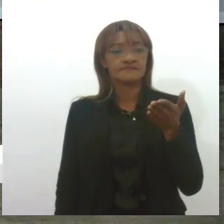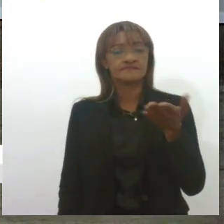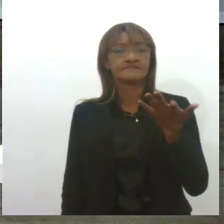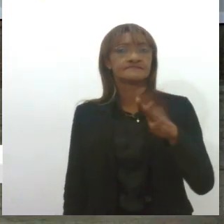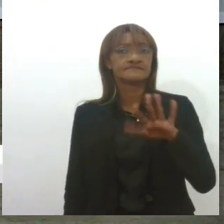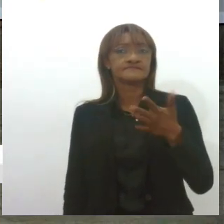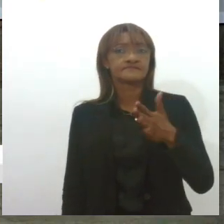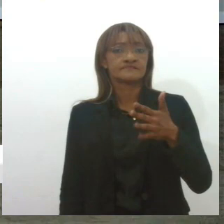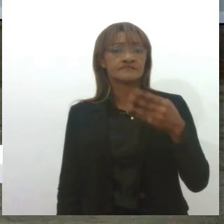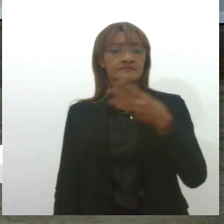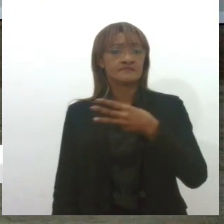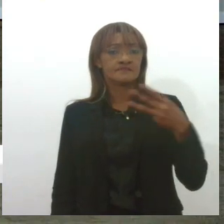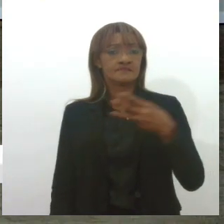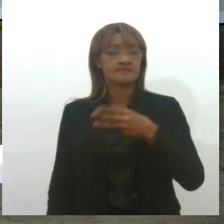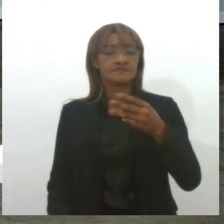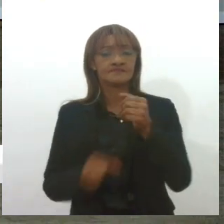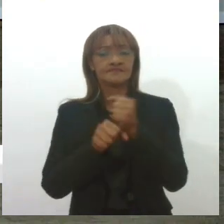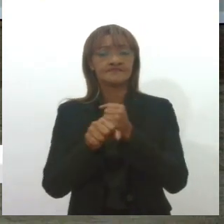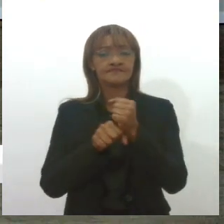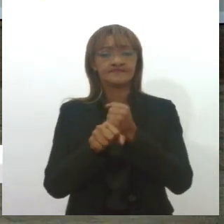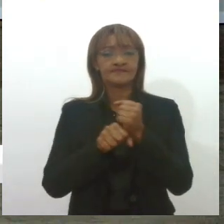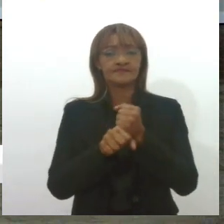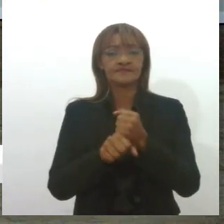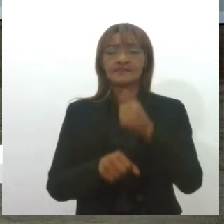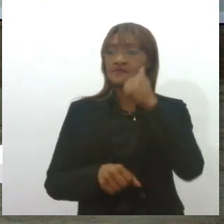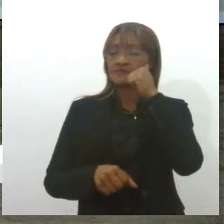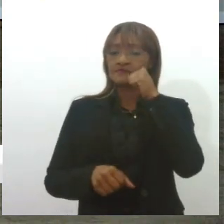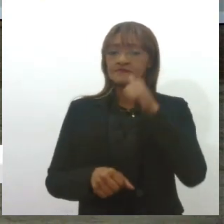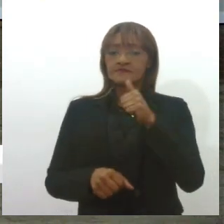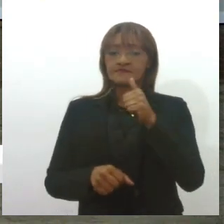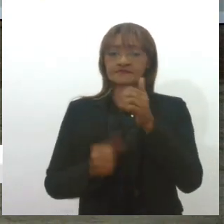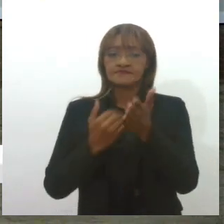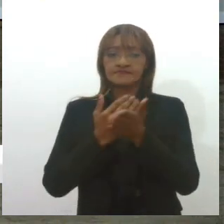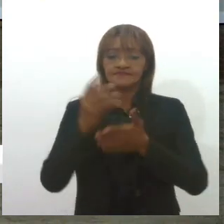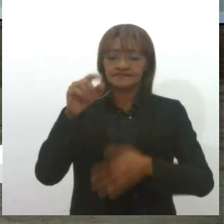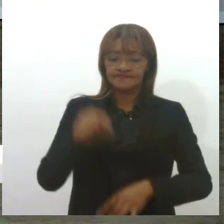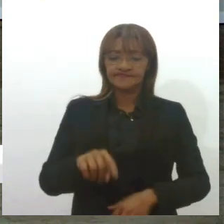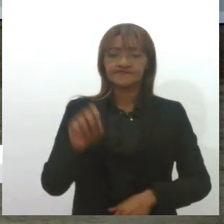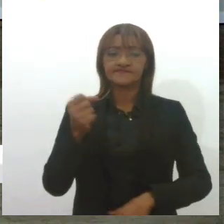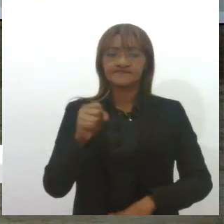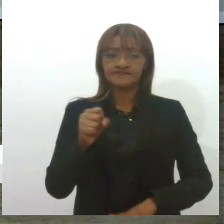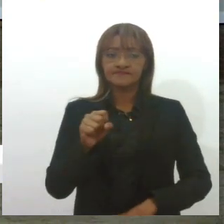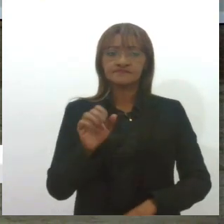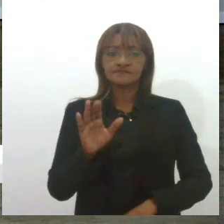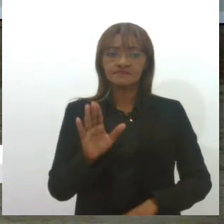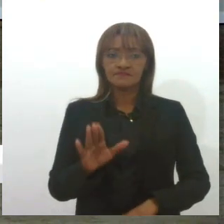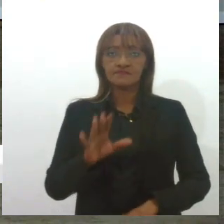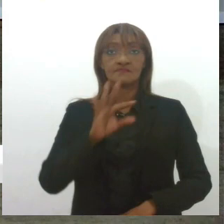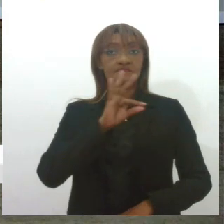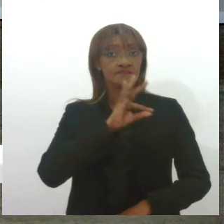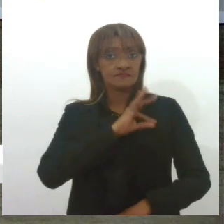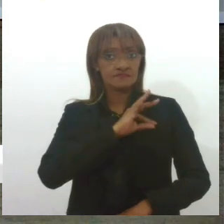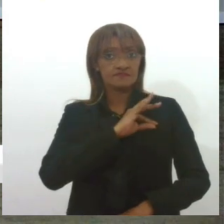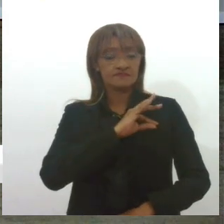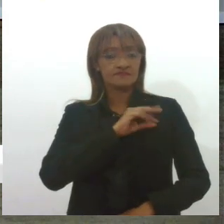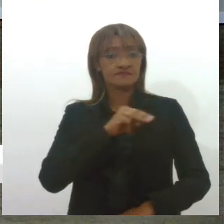33 anos as mulheres ingressaram em Sergipe, na Polícia Militar.